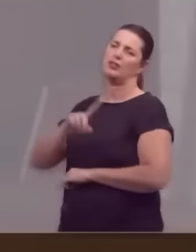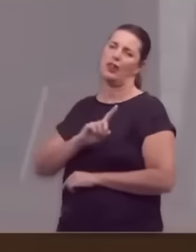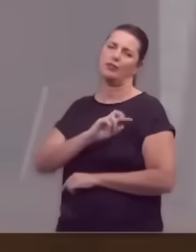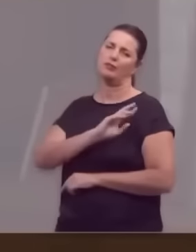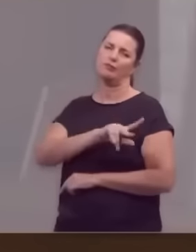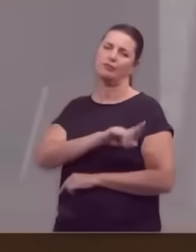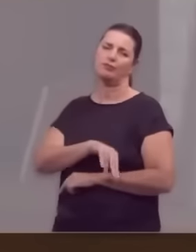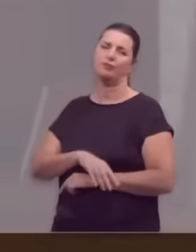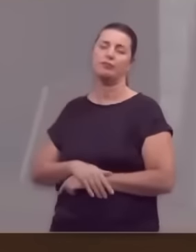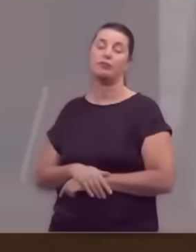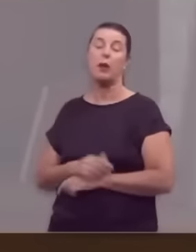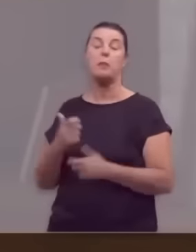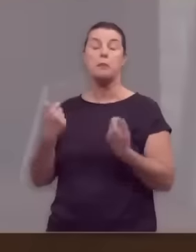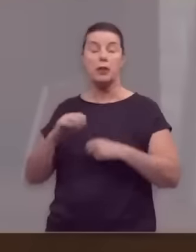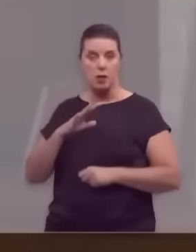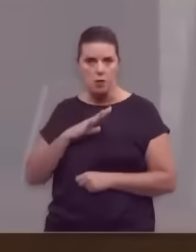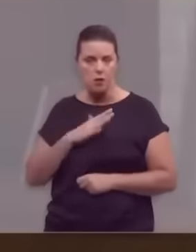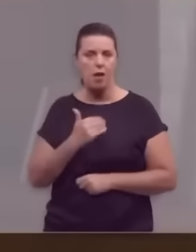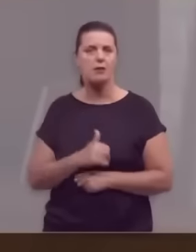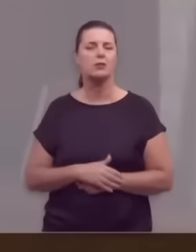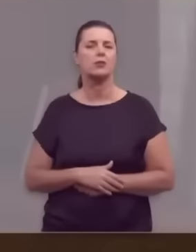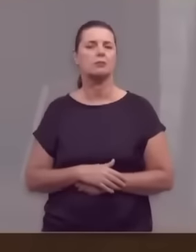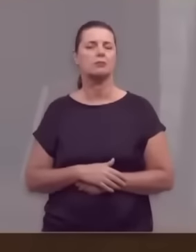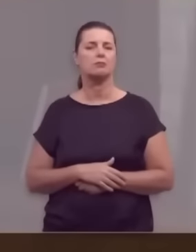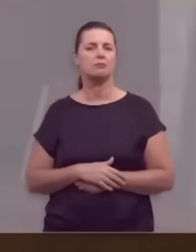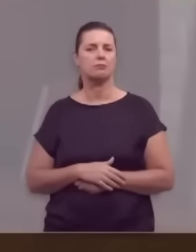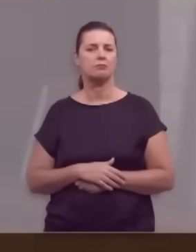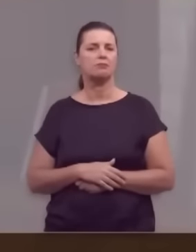Deus. É preciso coragem.